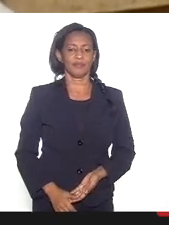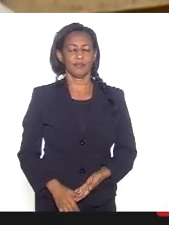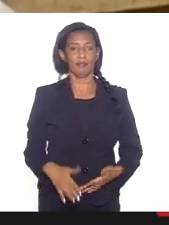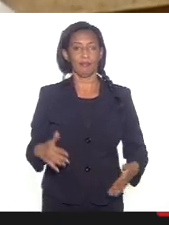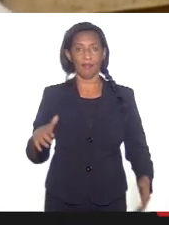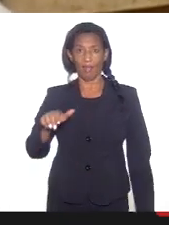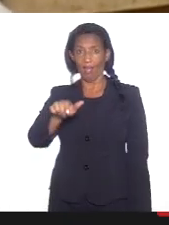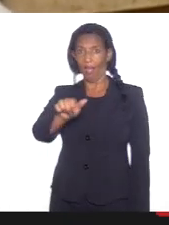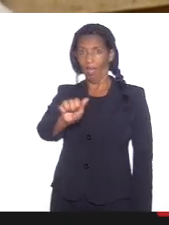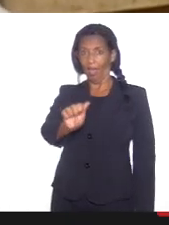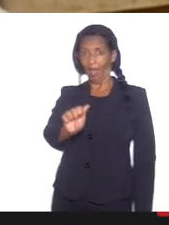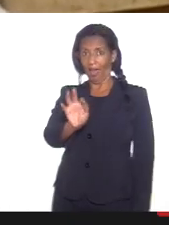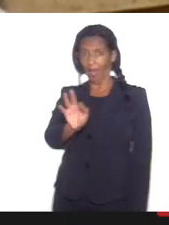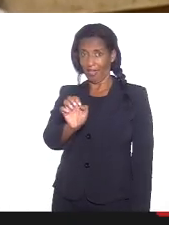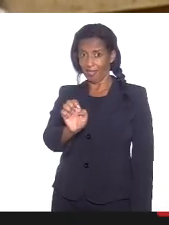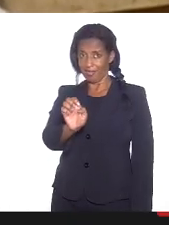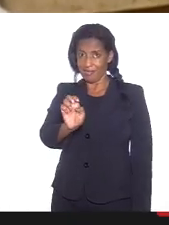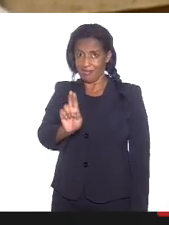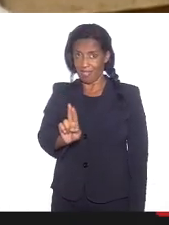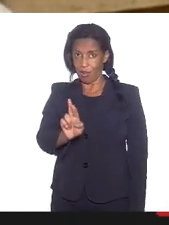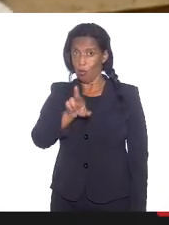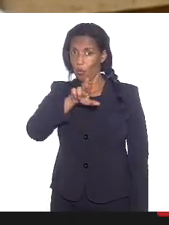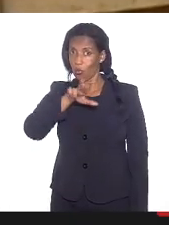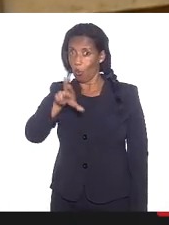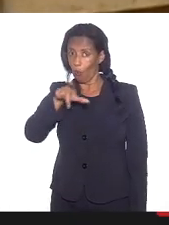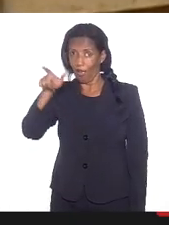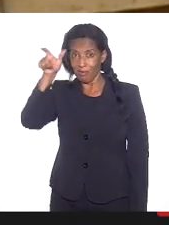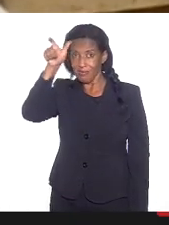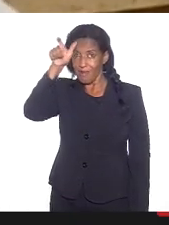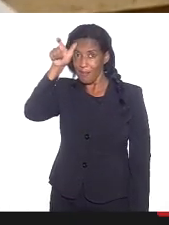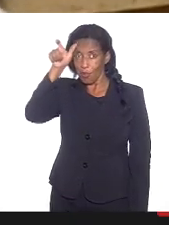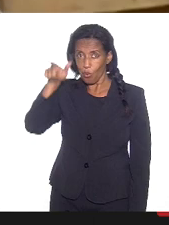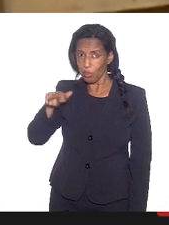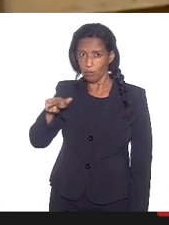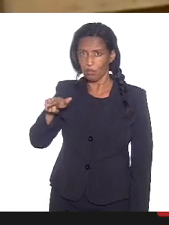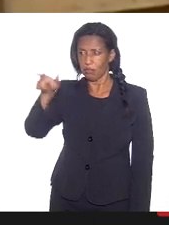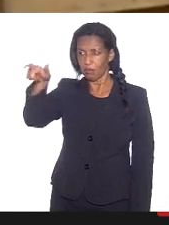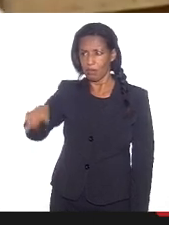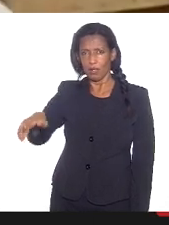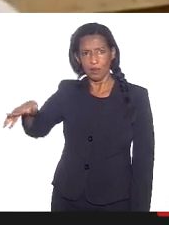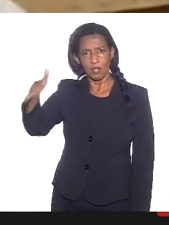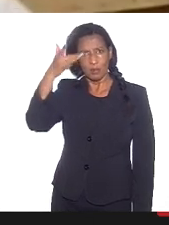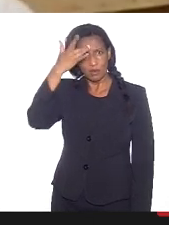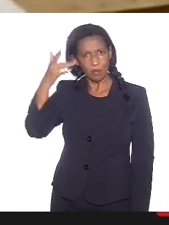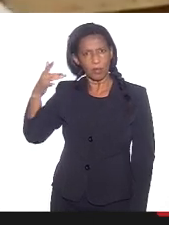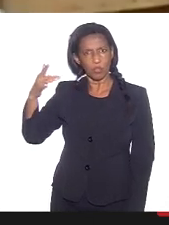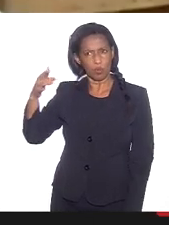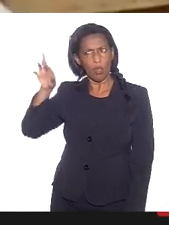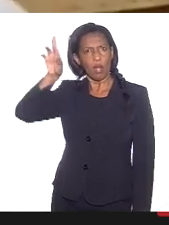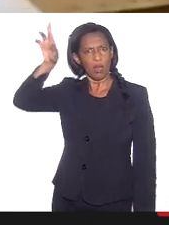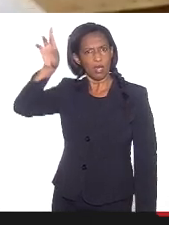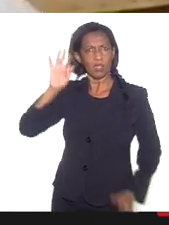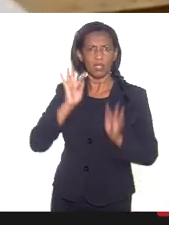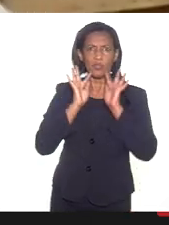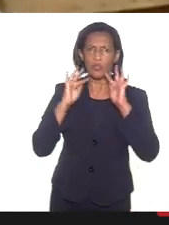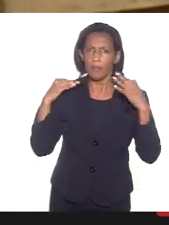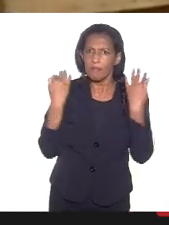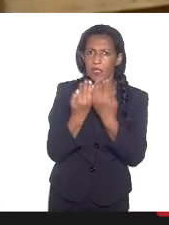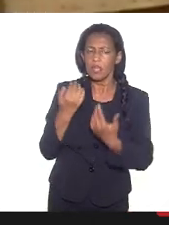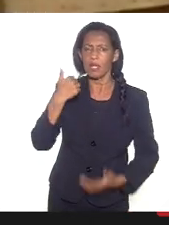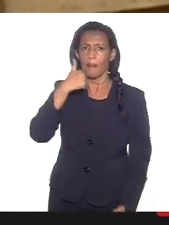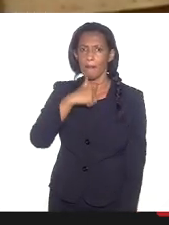ateus não é demônio, são pessoas boníssimas, chefes de família, grandes pais, grandes mães,